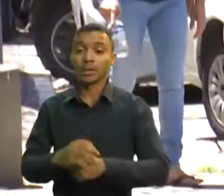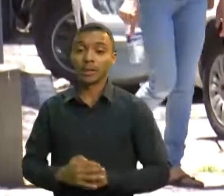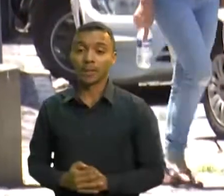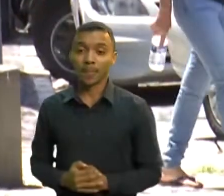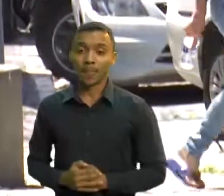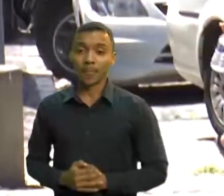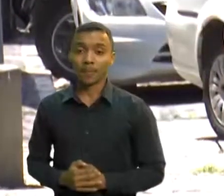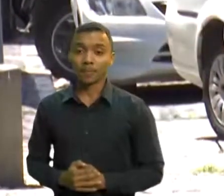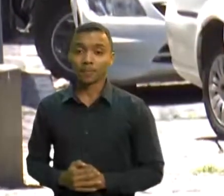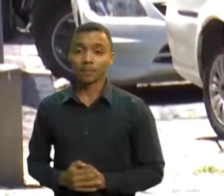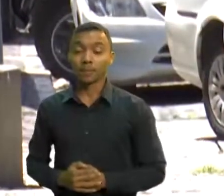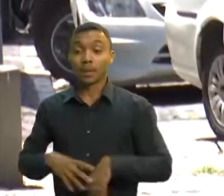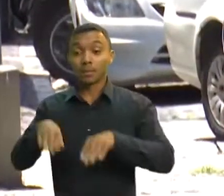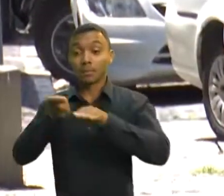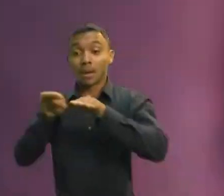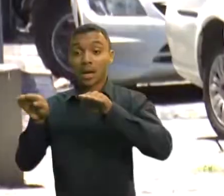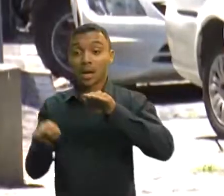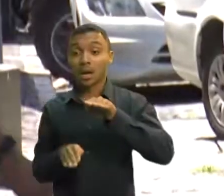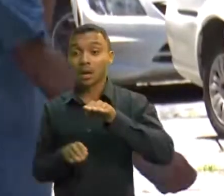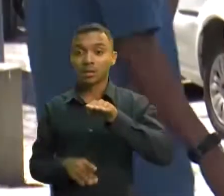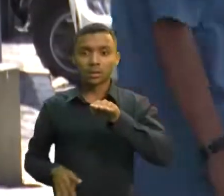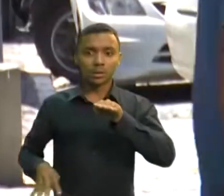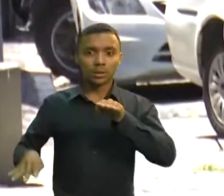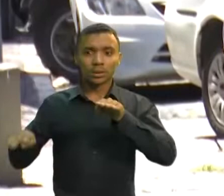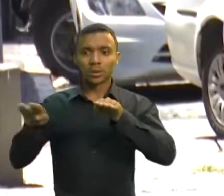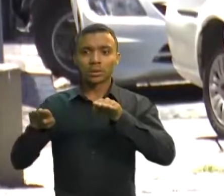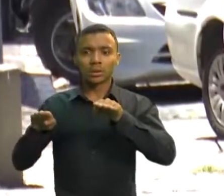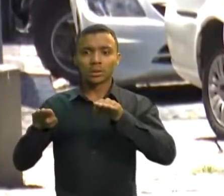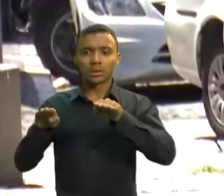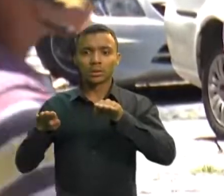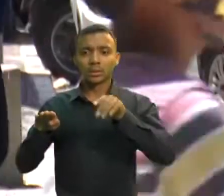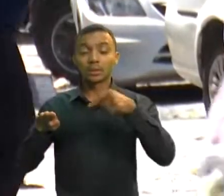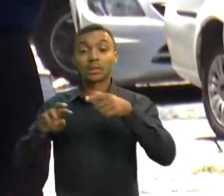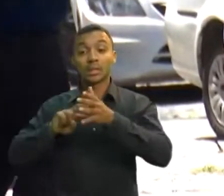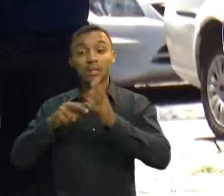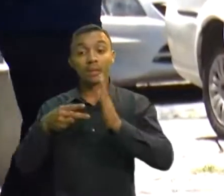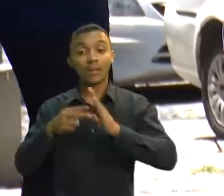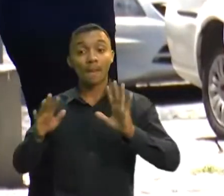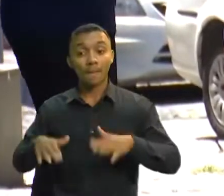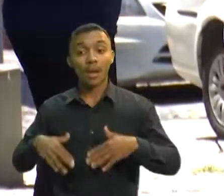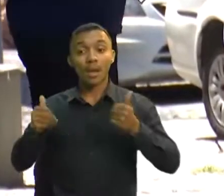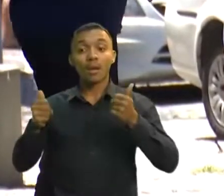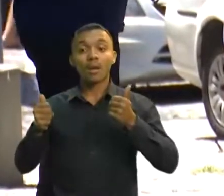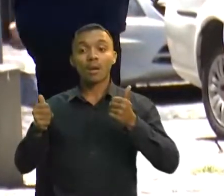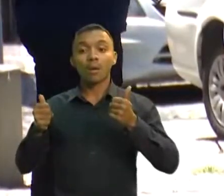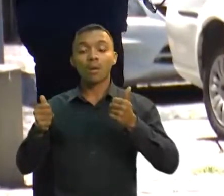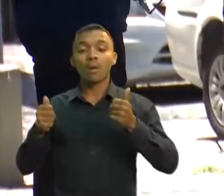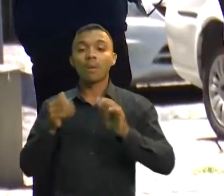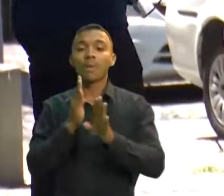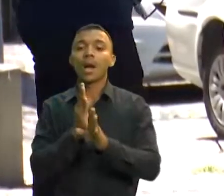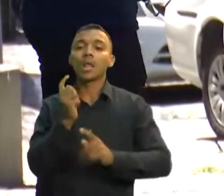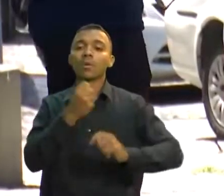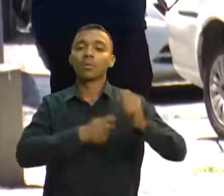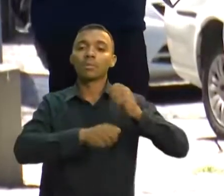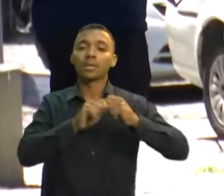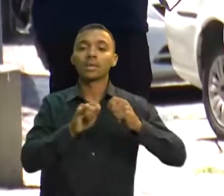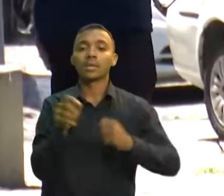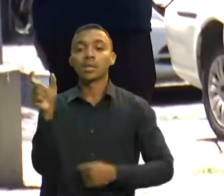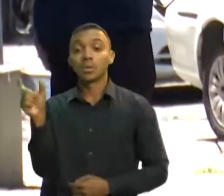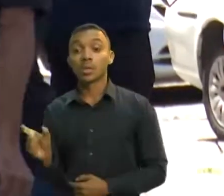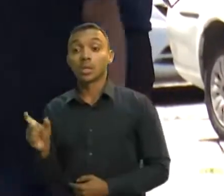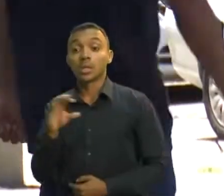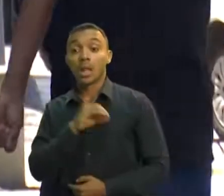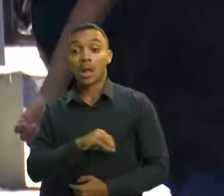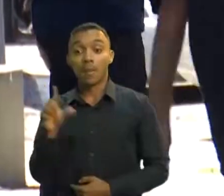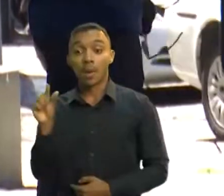desigualdade é quase sempre um indicativo de melhoria nas condições econômicas de quem tem menos renda. Mas a